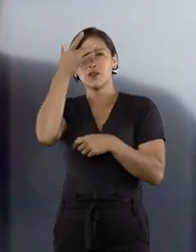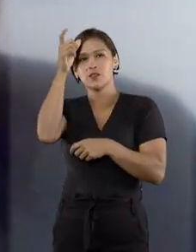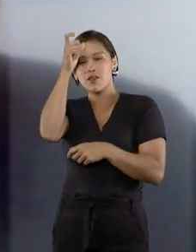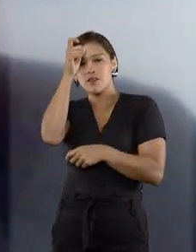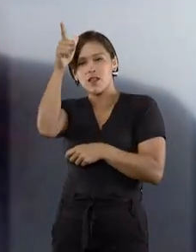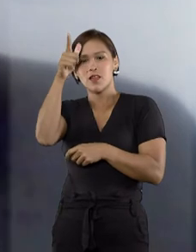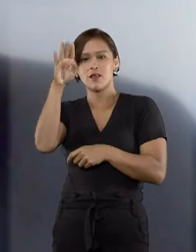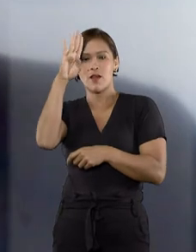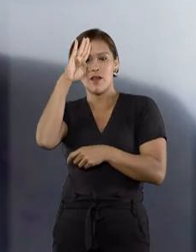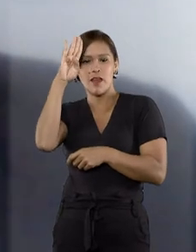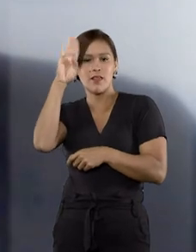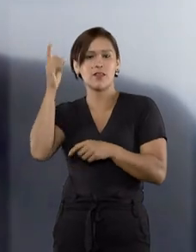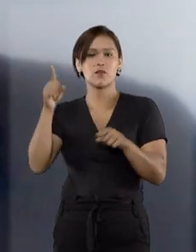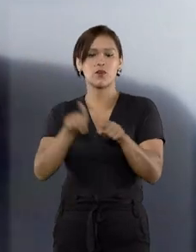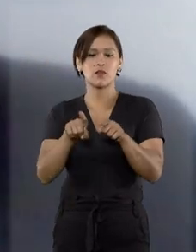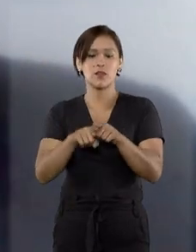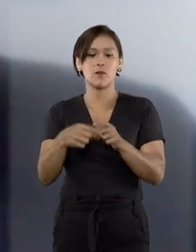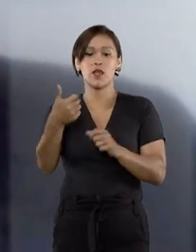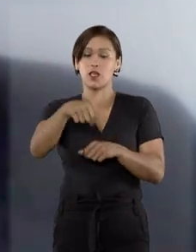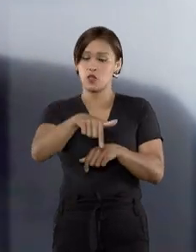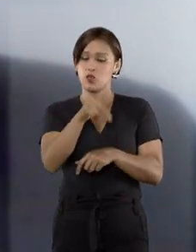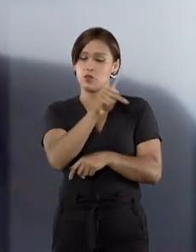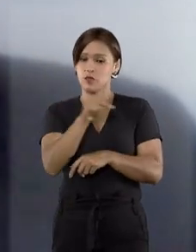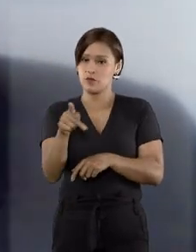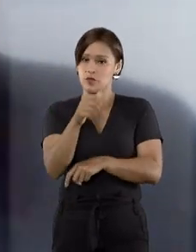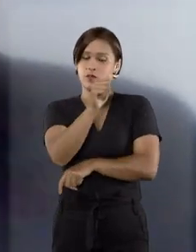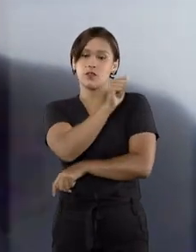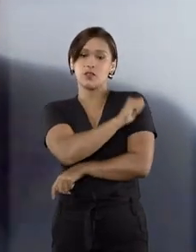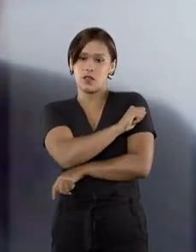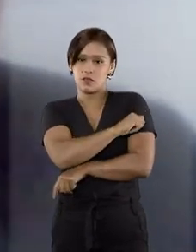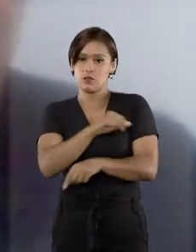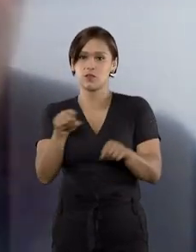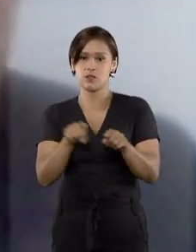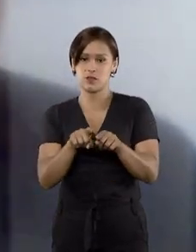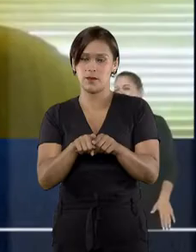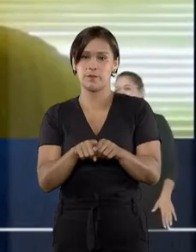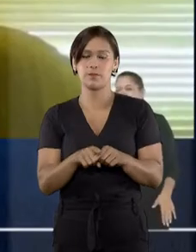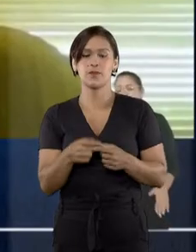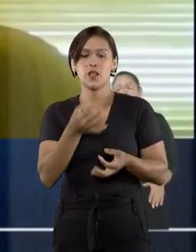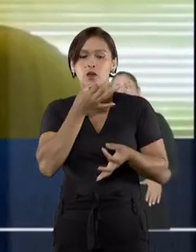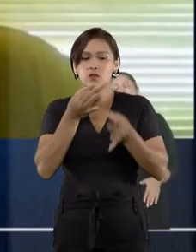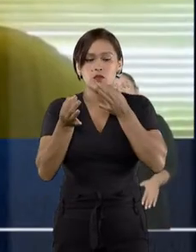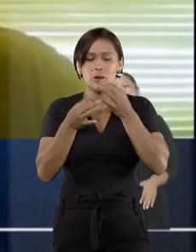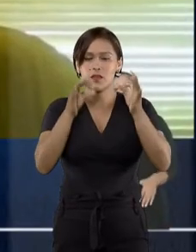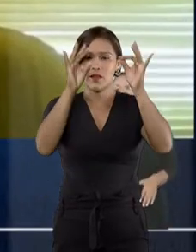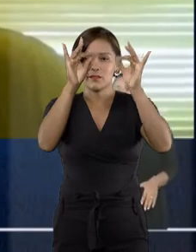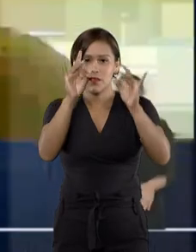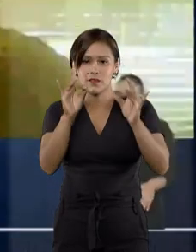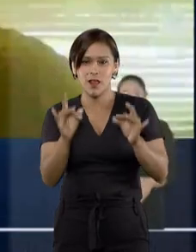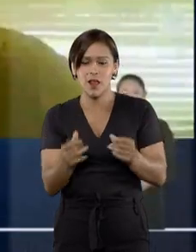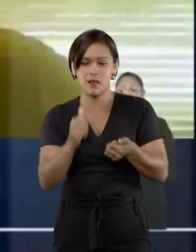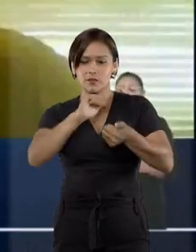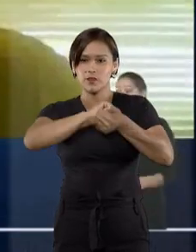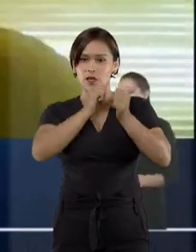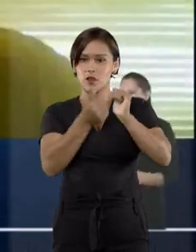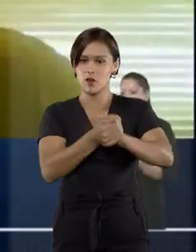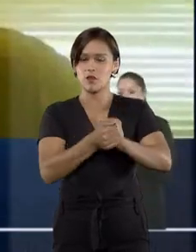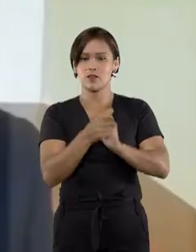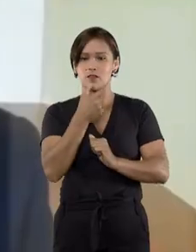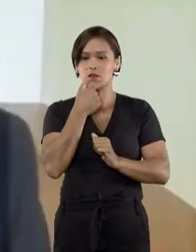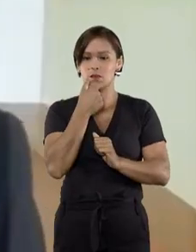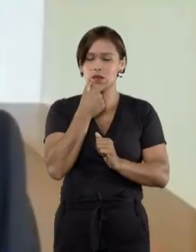intelectual e acadêmico dos nossos docentes e dos nossos estudantes. Os comentários detalhados sobre a Convenção